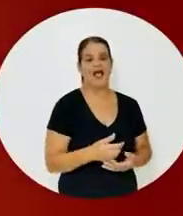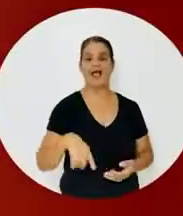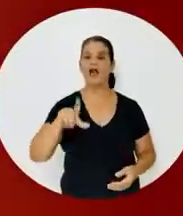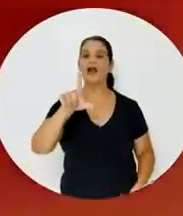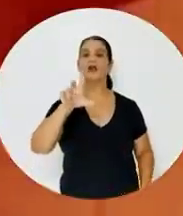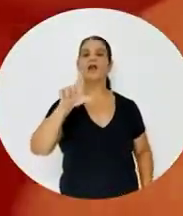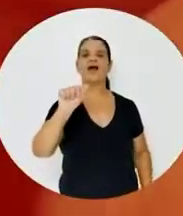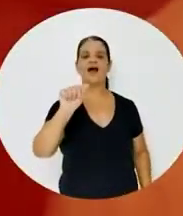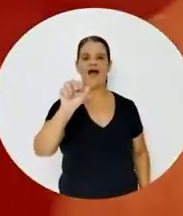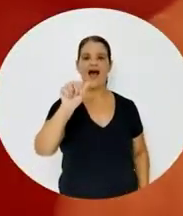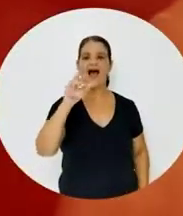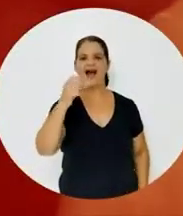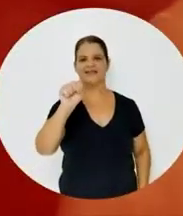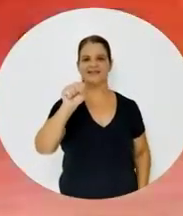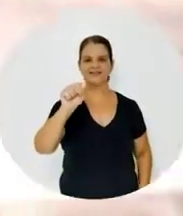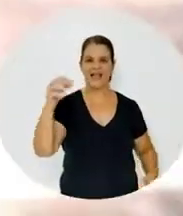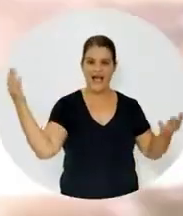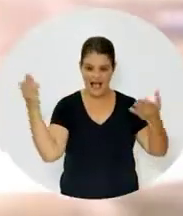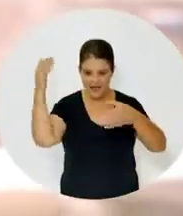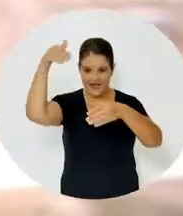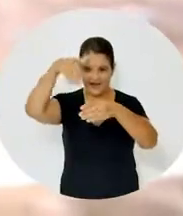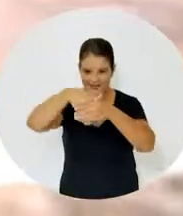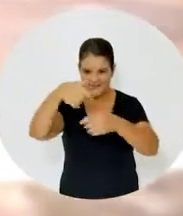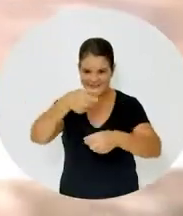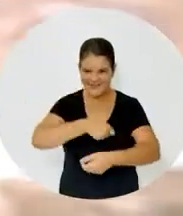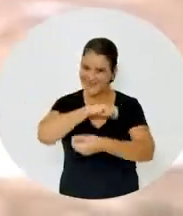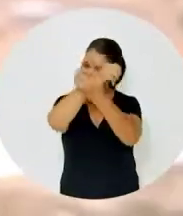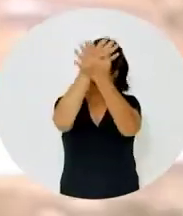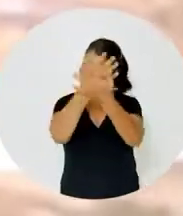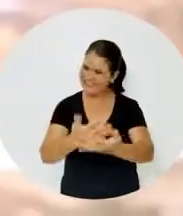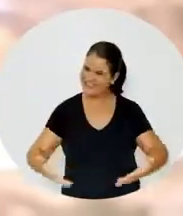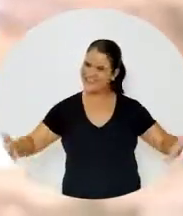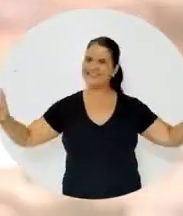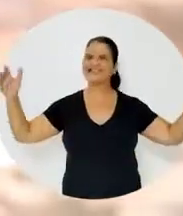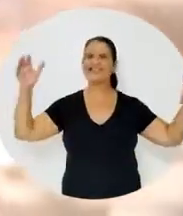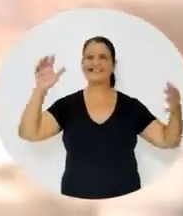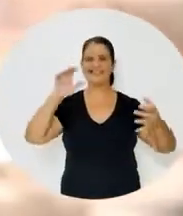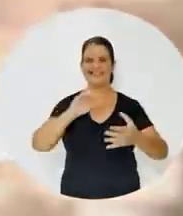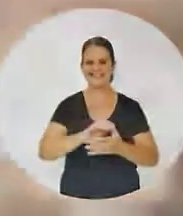Lula, a Raiz Agora é Marília Raj